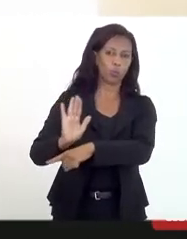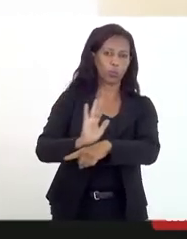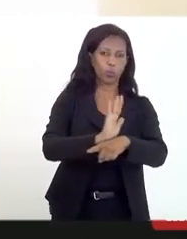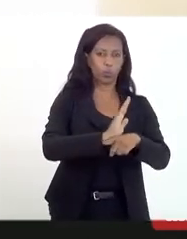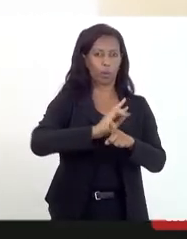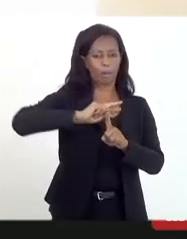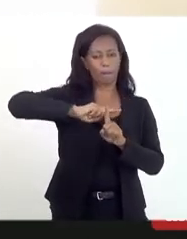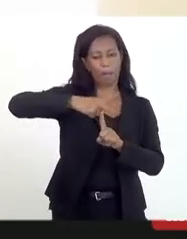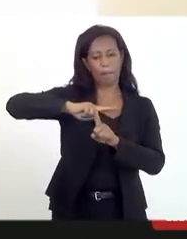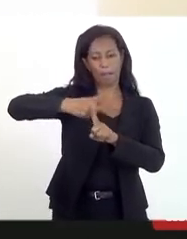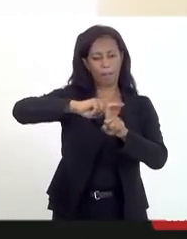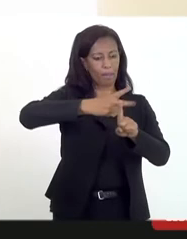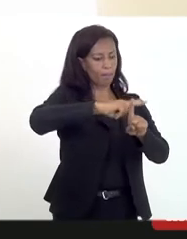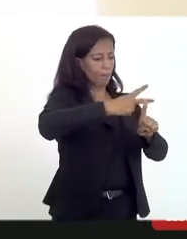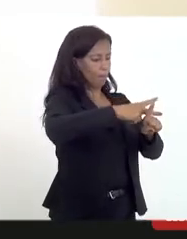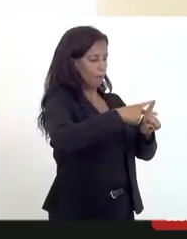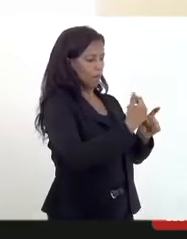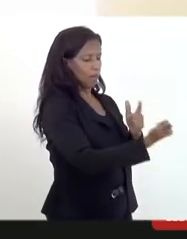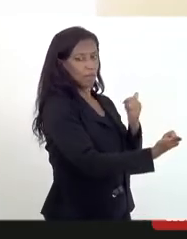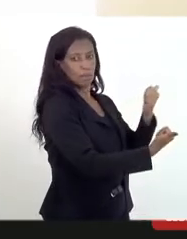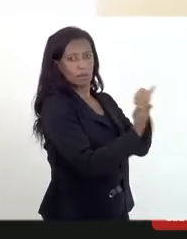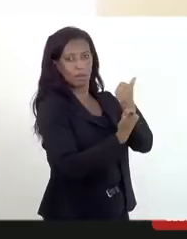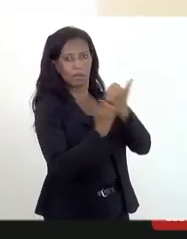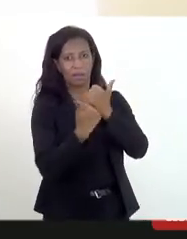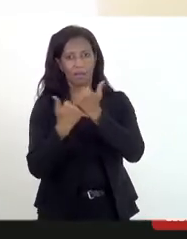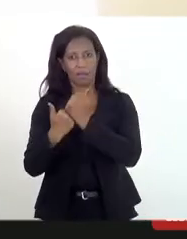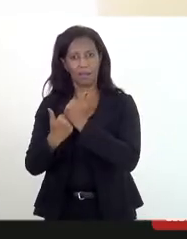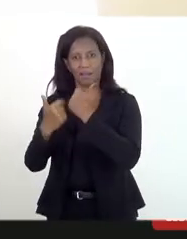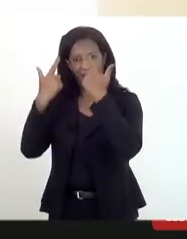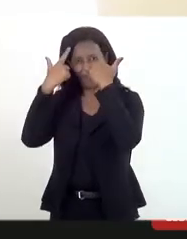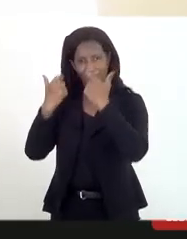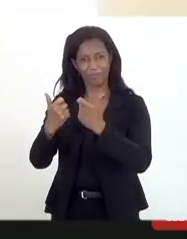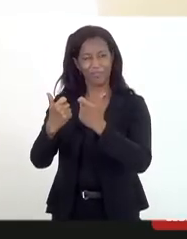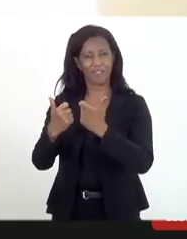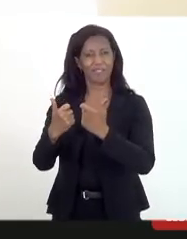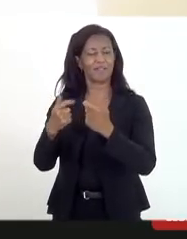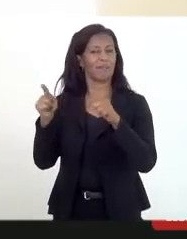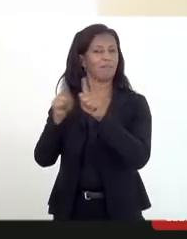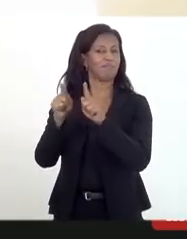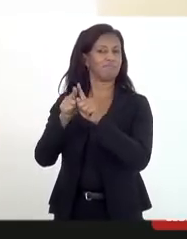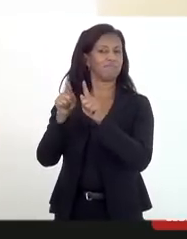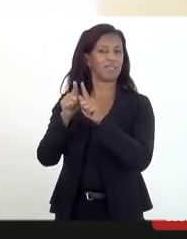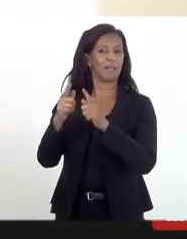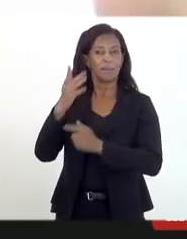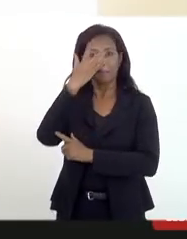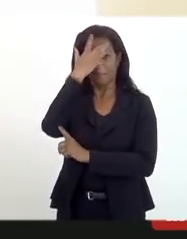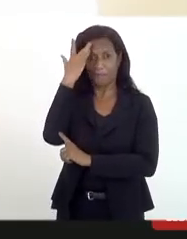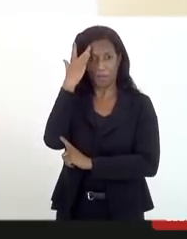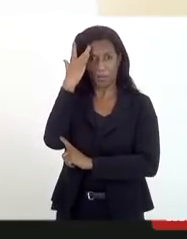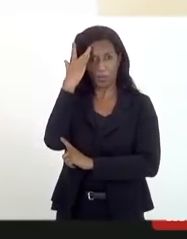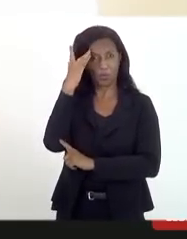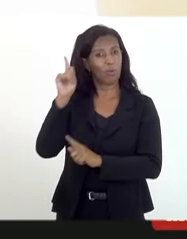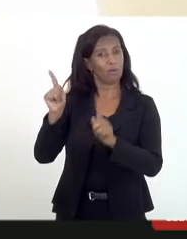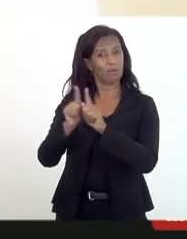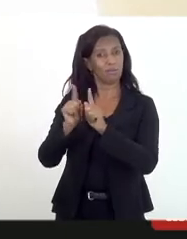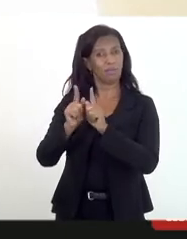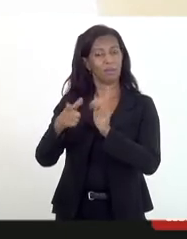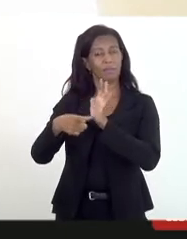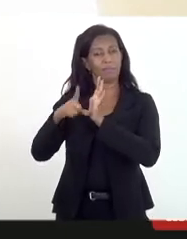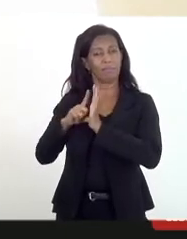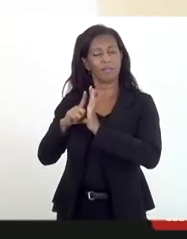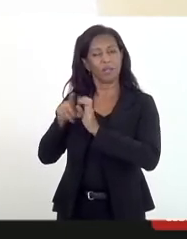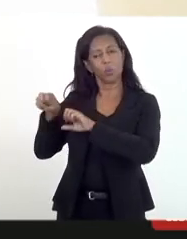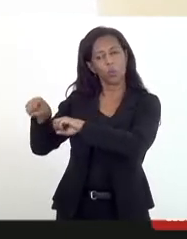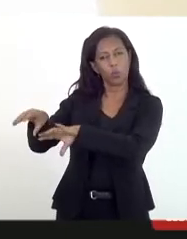multiplicação dessa rede de apoio e assistência às vítimas e naquilo que as senhoras e os senhores entenderem nessa atuação também preventiva no campo